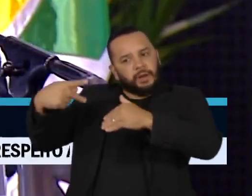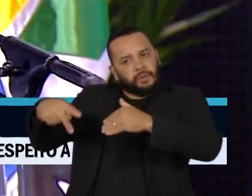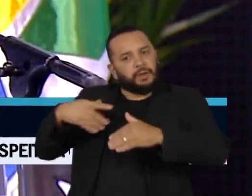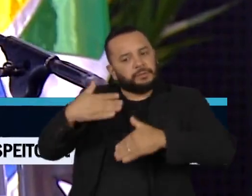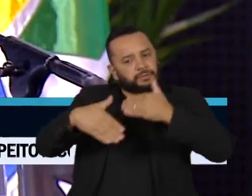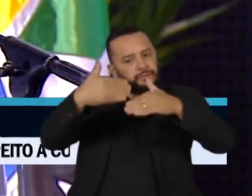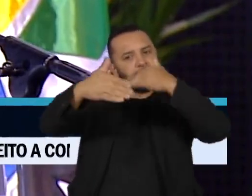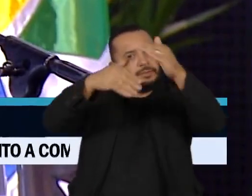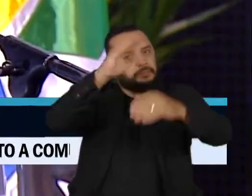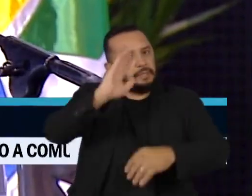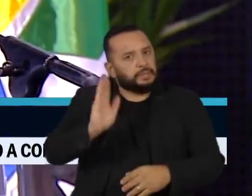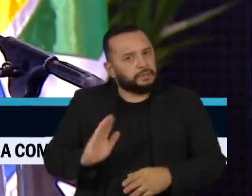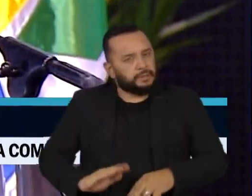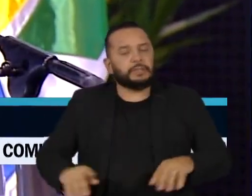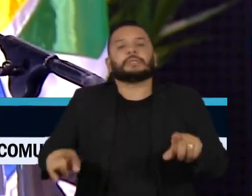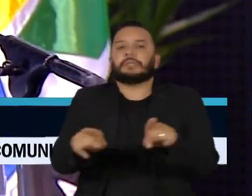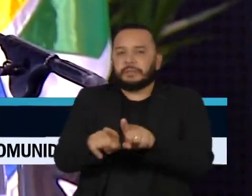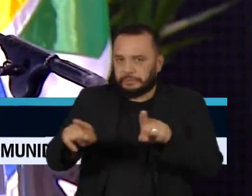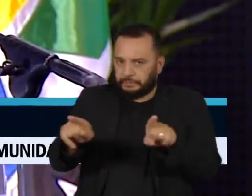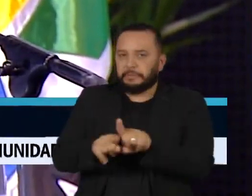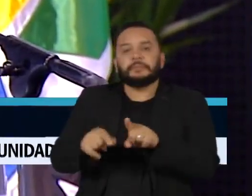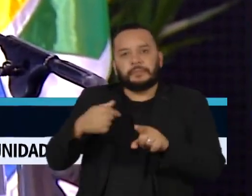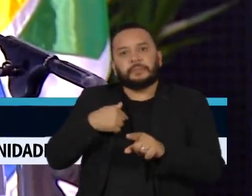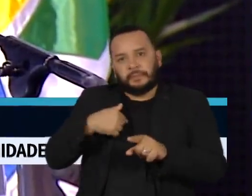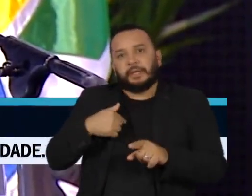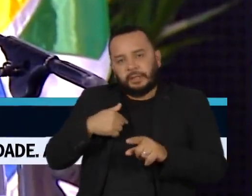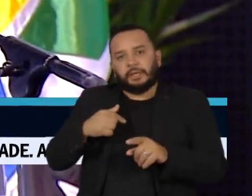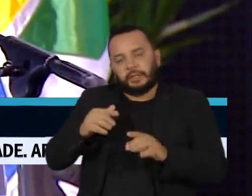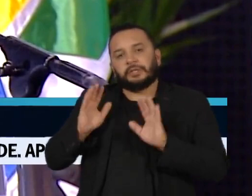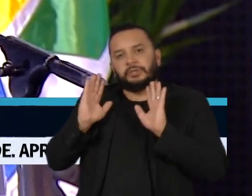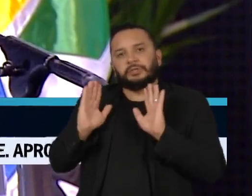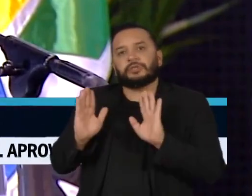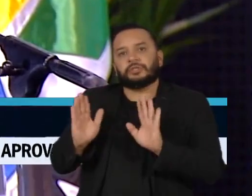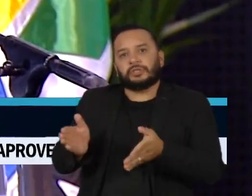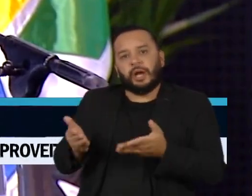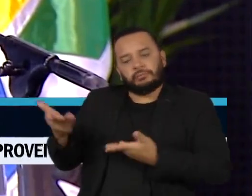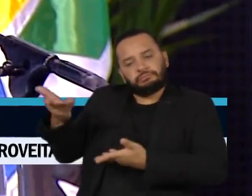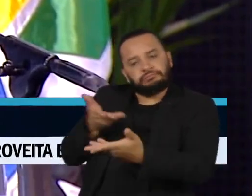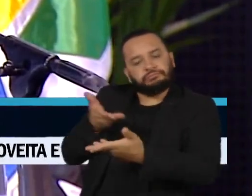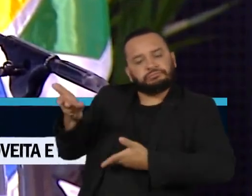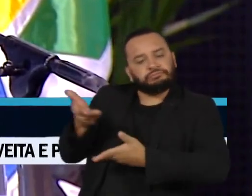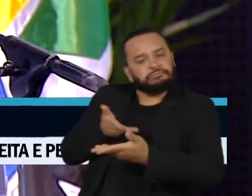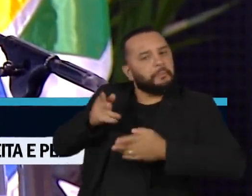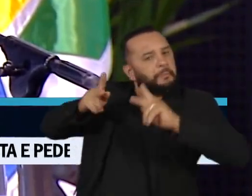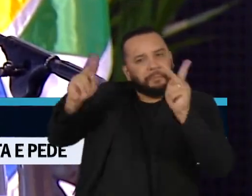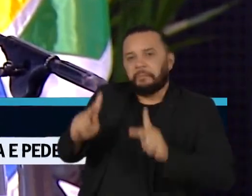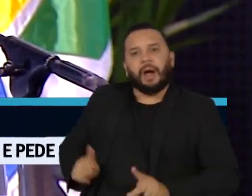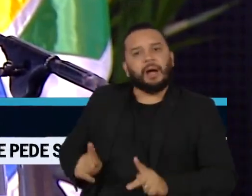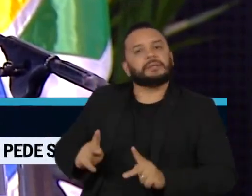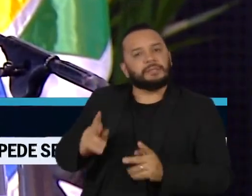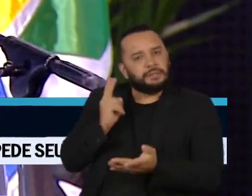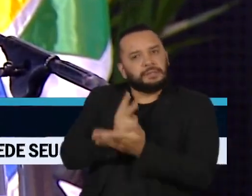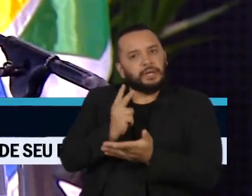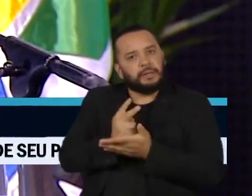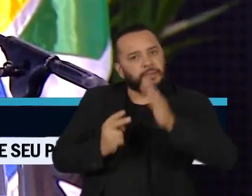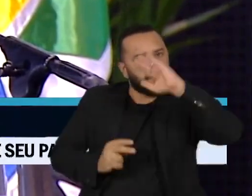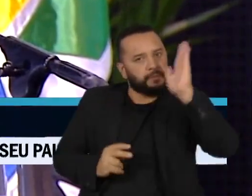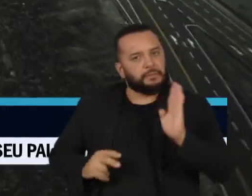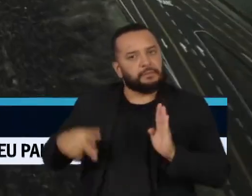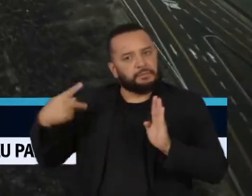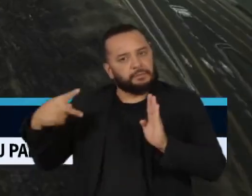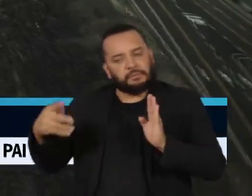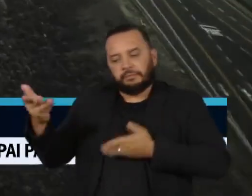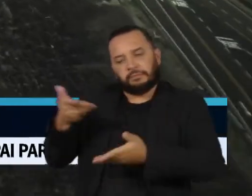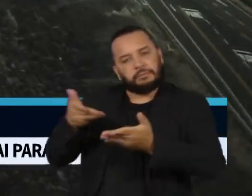do Brasil e para a manutenção dessa relação cordial, harmoniosa, entre o povo brasileiro e o povo do